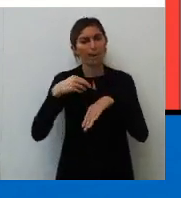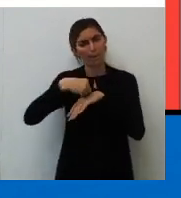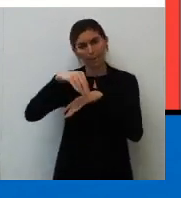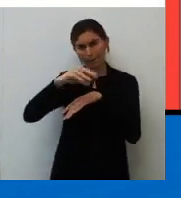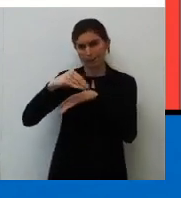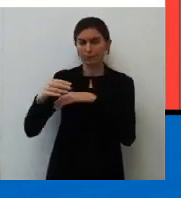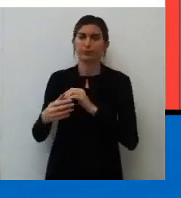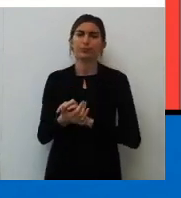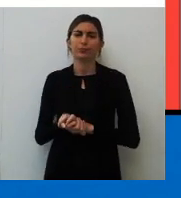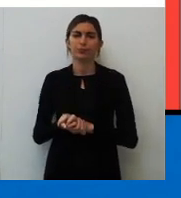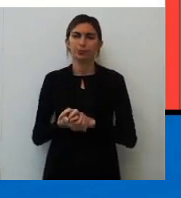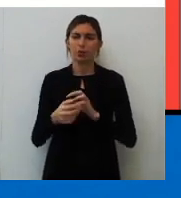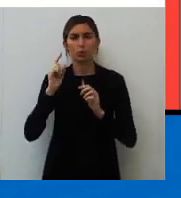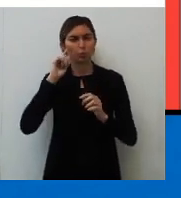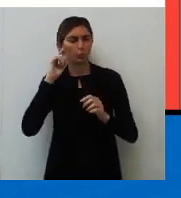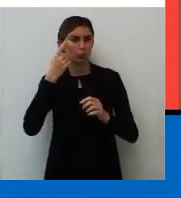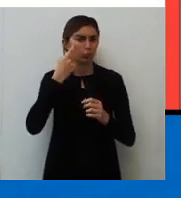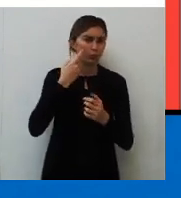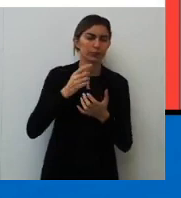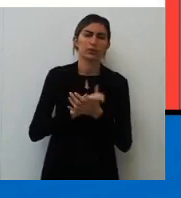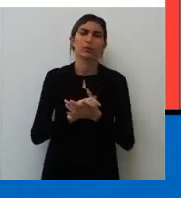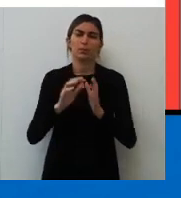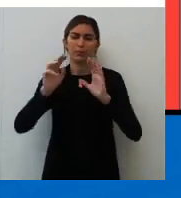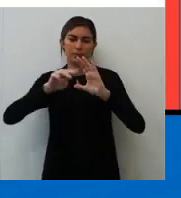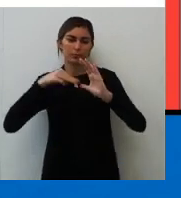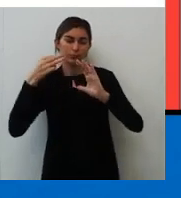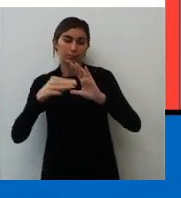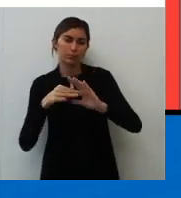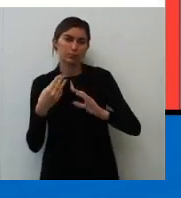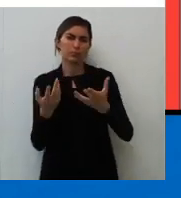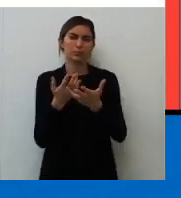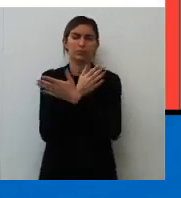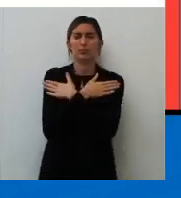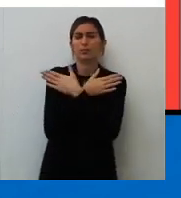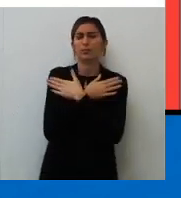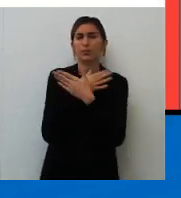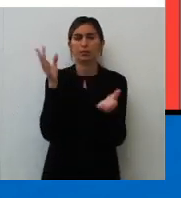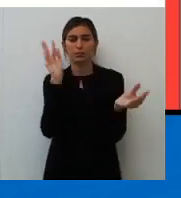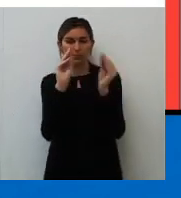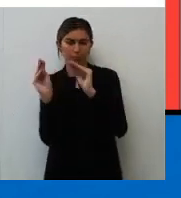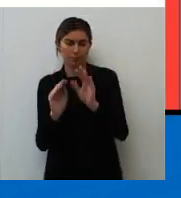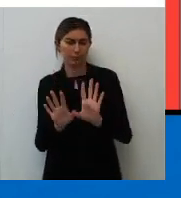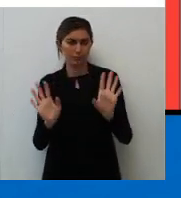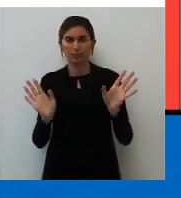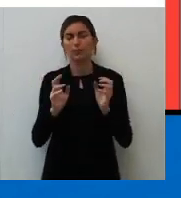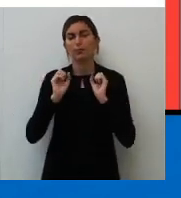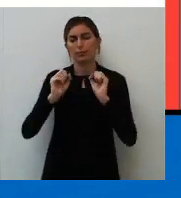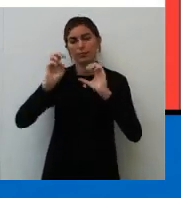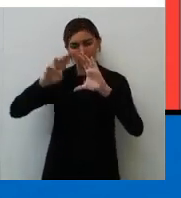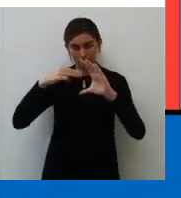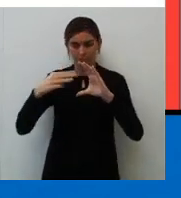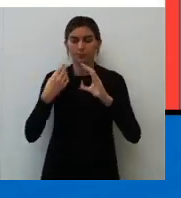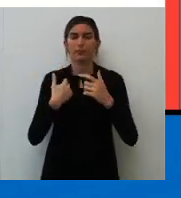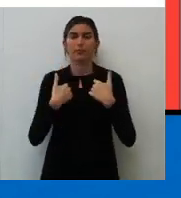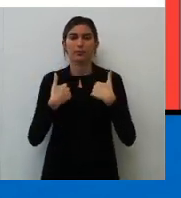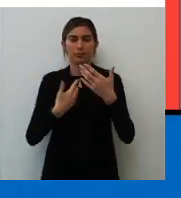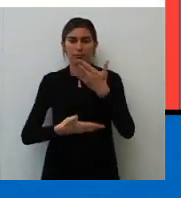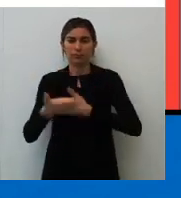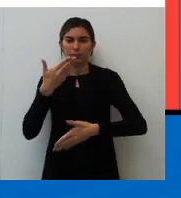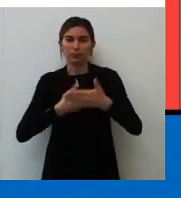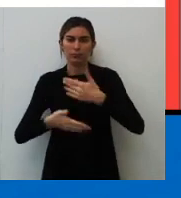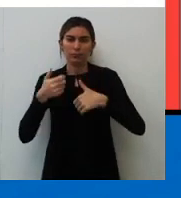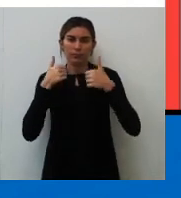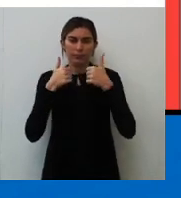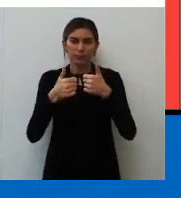as questões, pra mandar dúvida, pra mandar mensagem. Se quiser que eu mande abraço, um beijo, né? Pode mandar aí que a gente vai interagir.